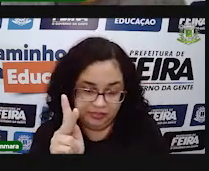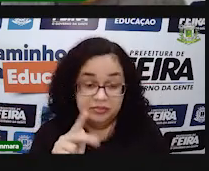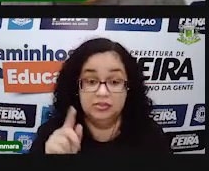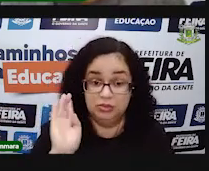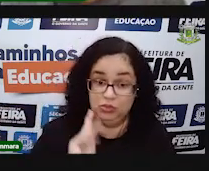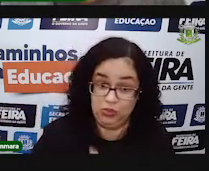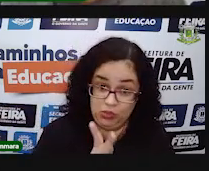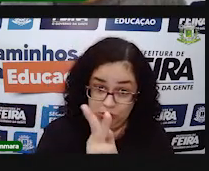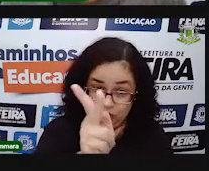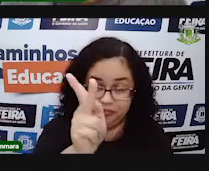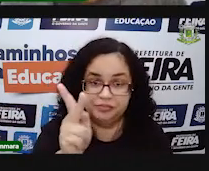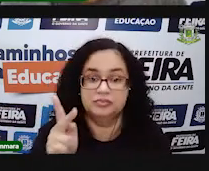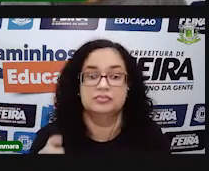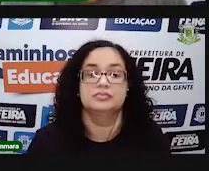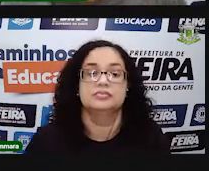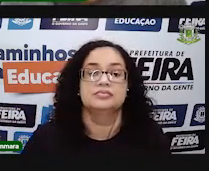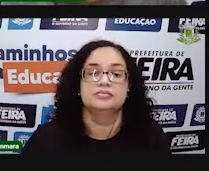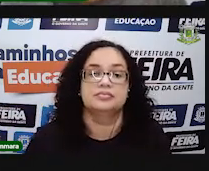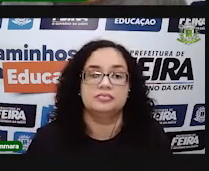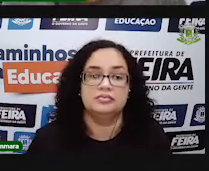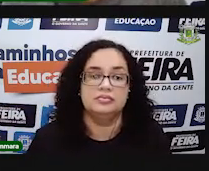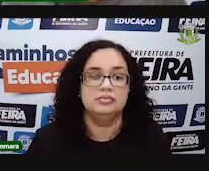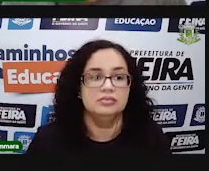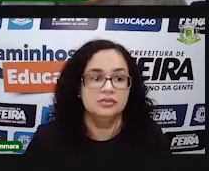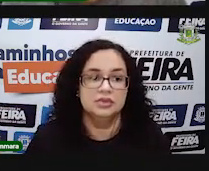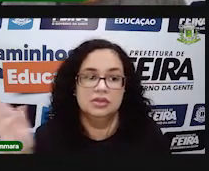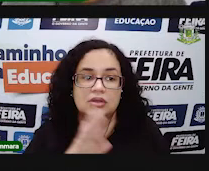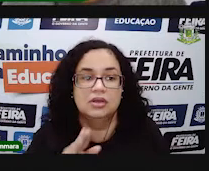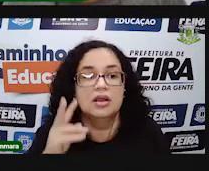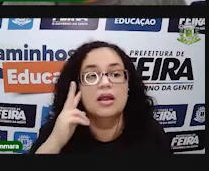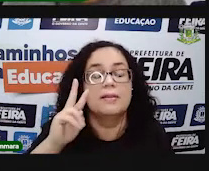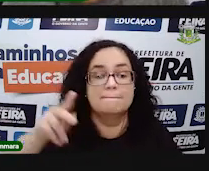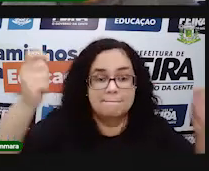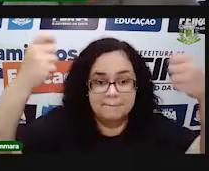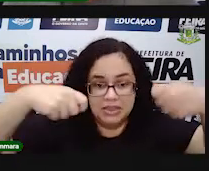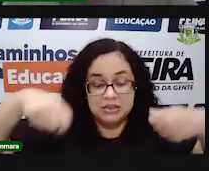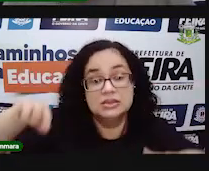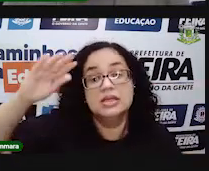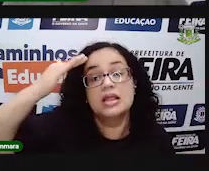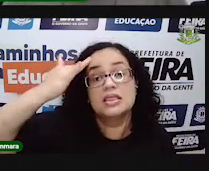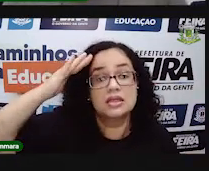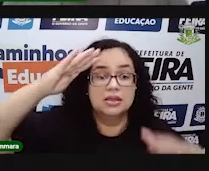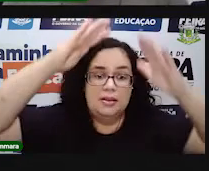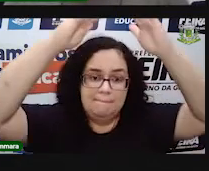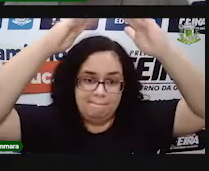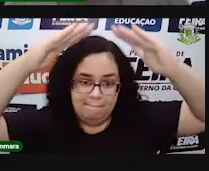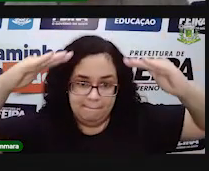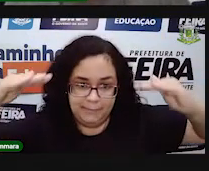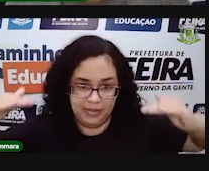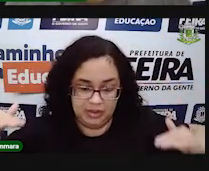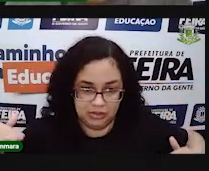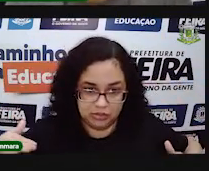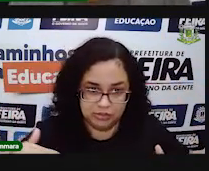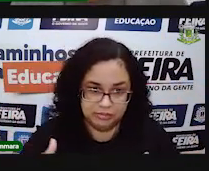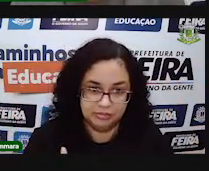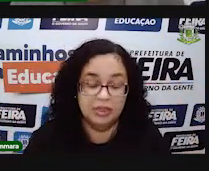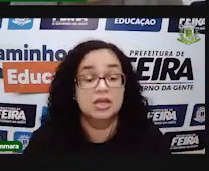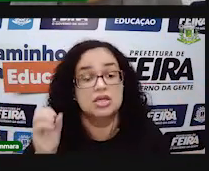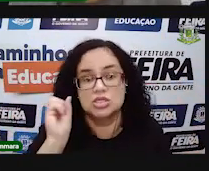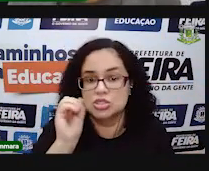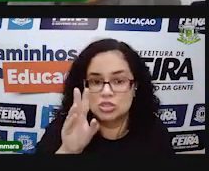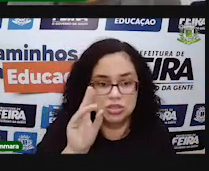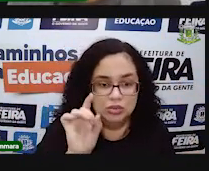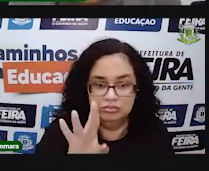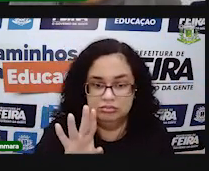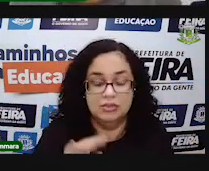ver como elas são bem bacanas. Tá bom? Bora avançar? Belezinha! Acabou! O que a gente